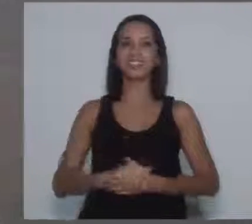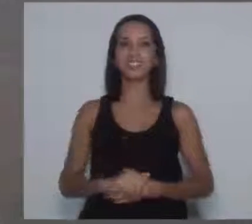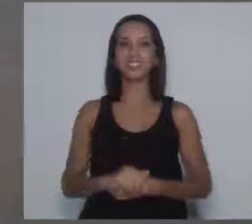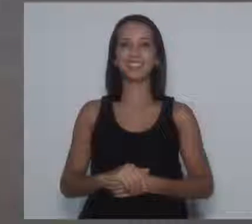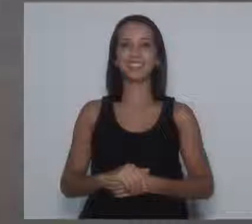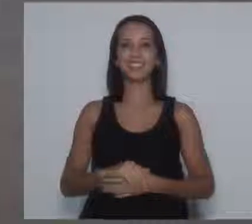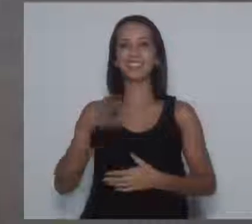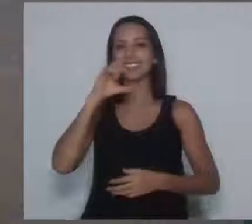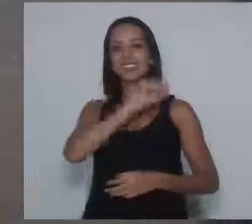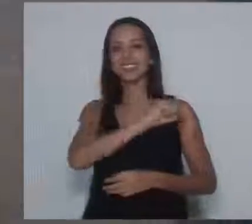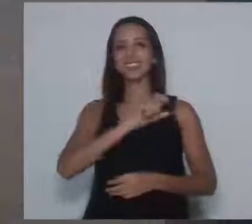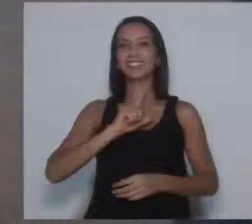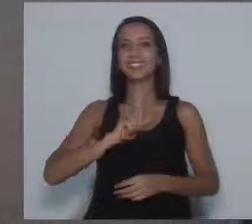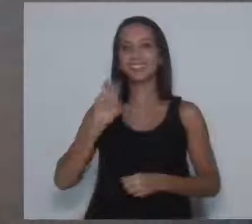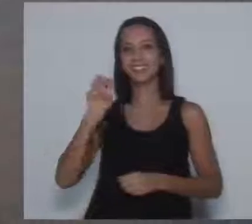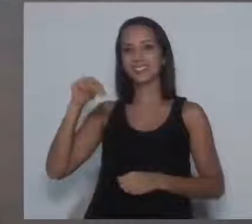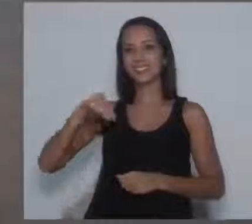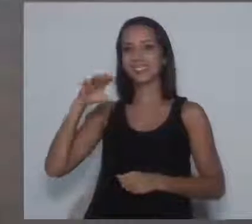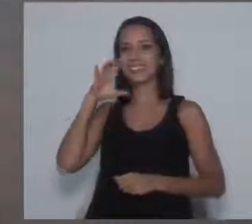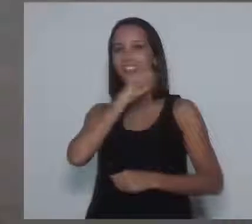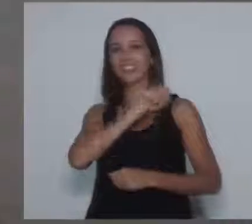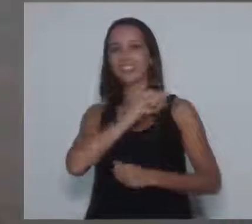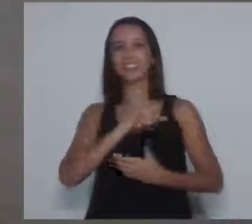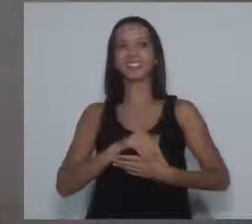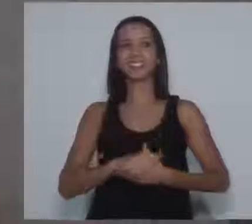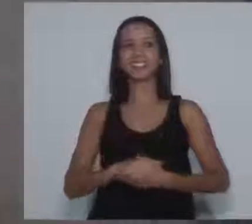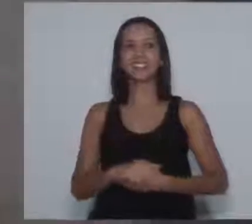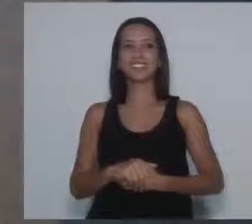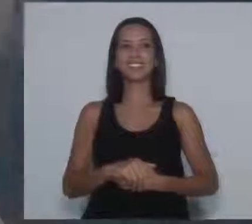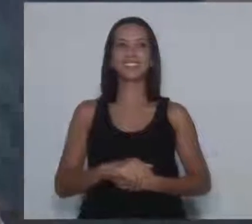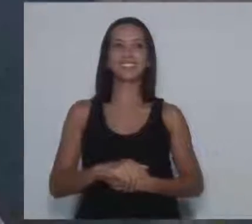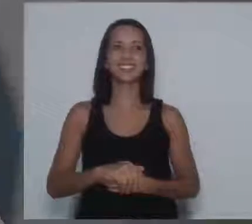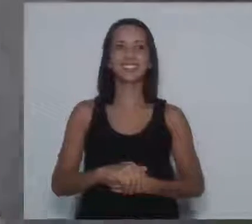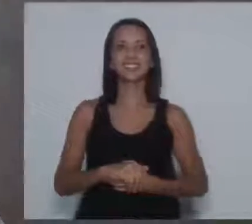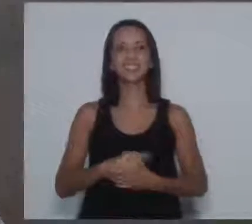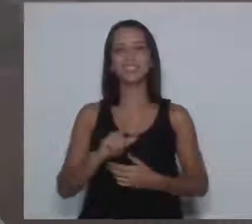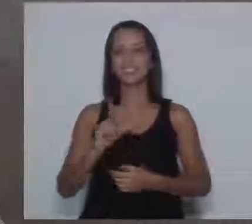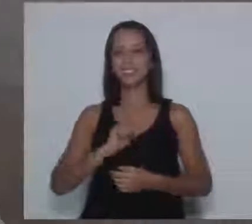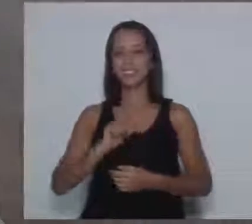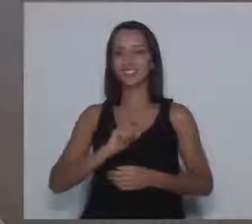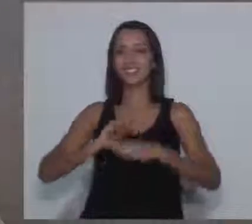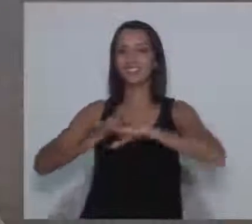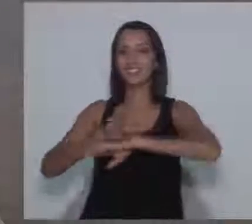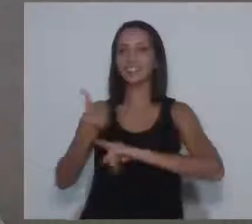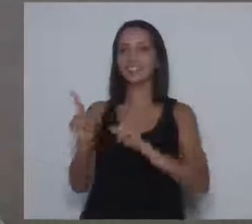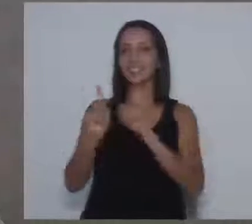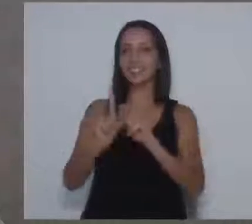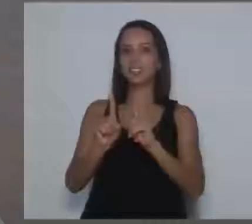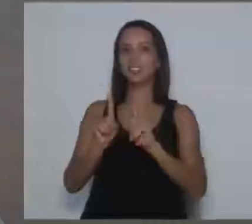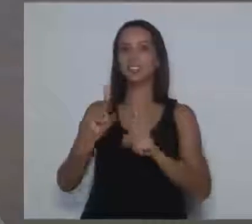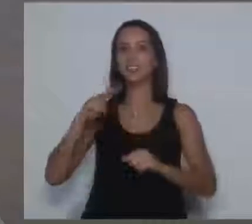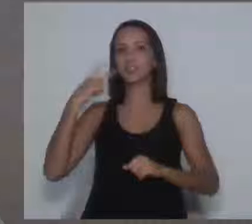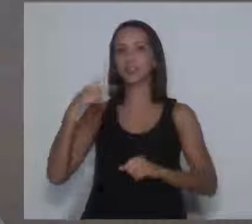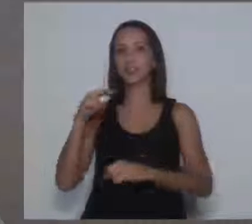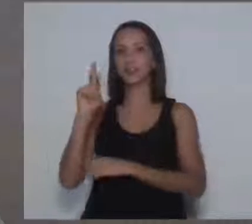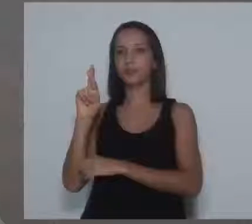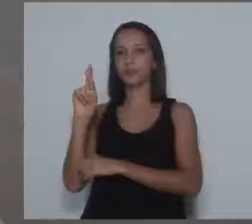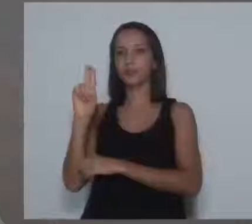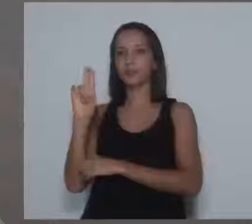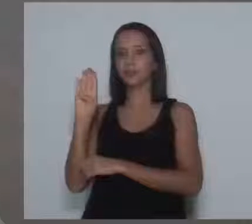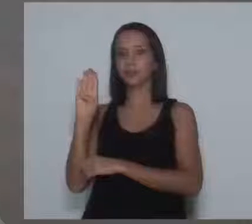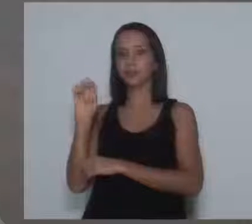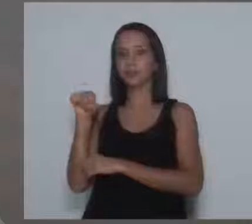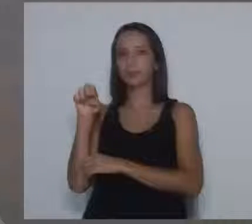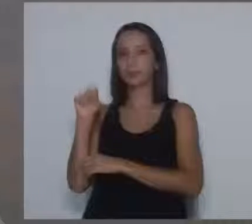Bom, rapidamente, Geraldinho, porque é muito rápido. Tive com o vereador Rubens Nunes ali na